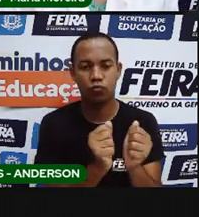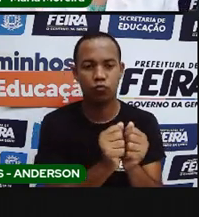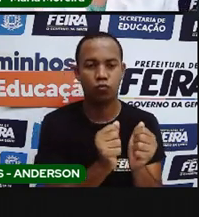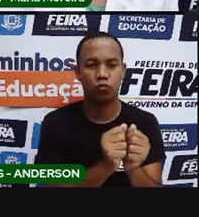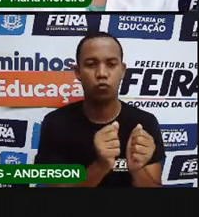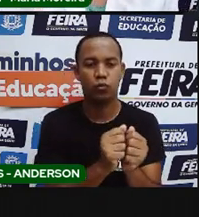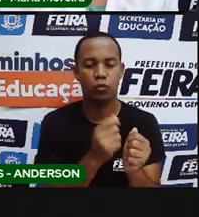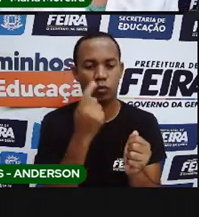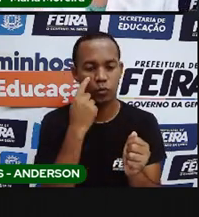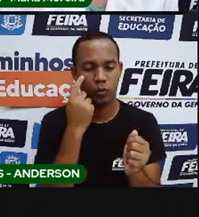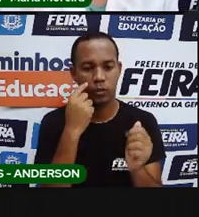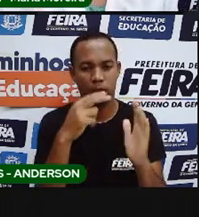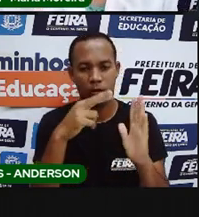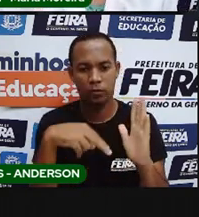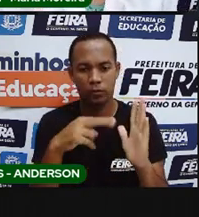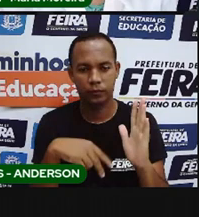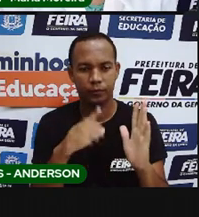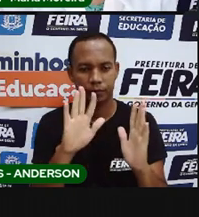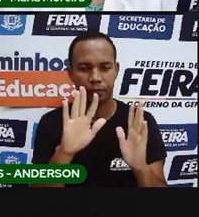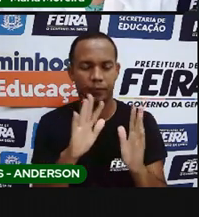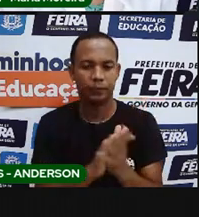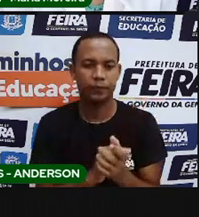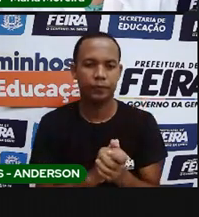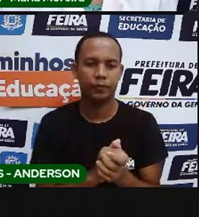Uma outra atividade com o seu professor.